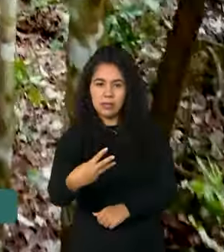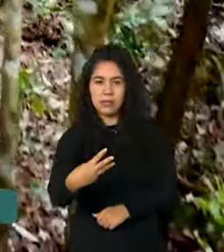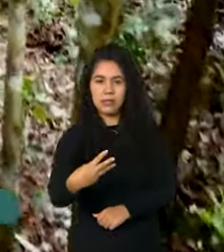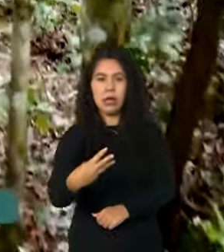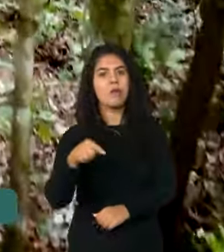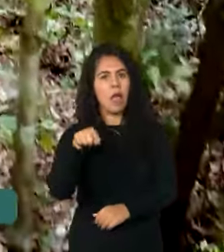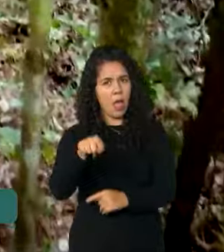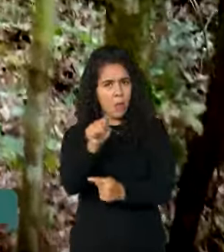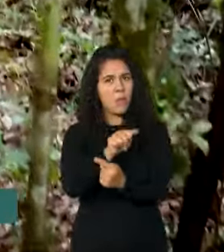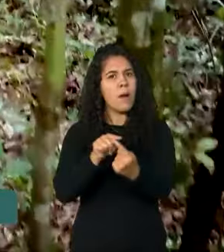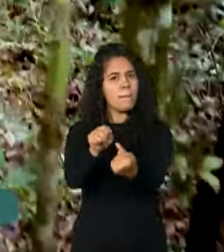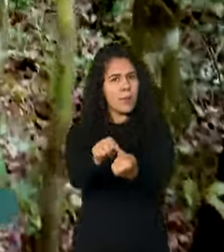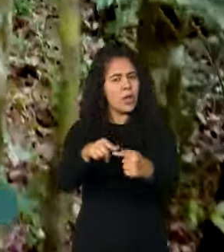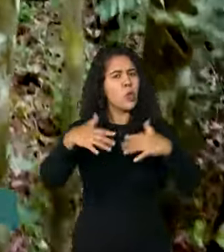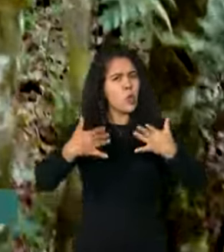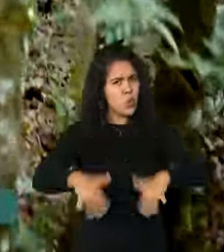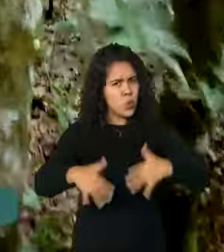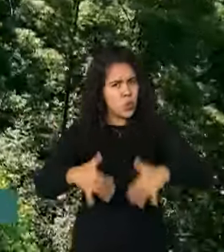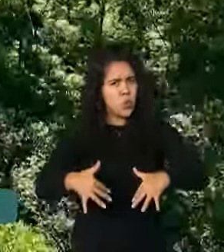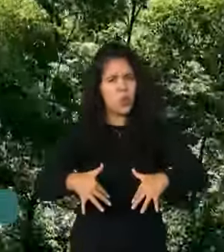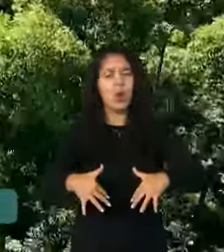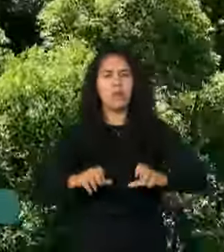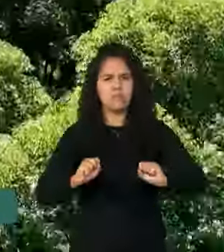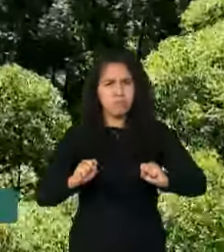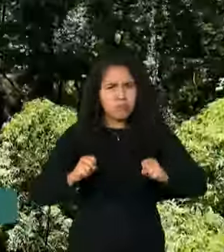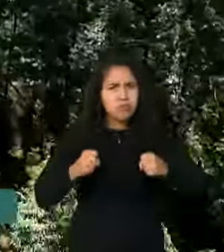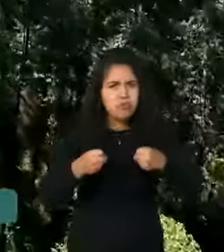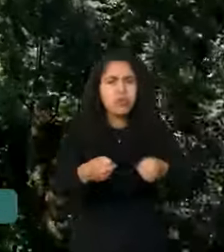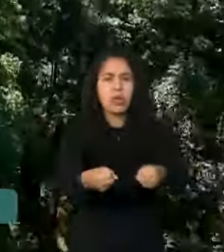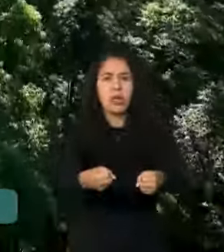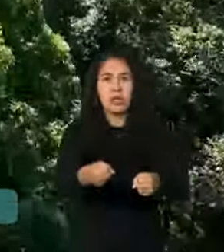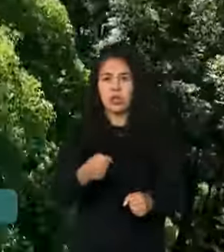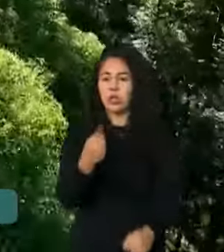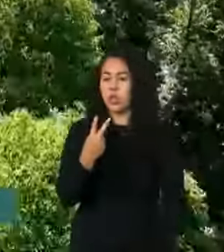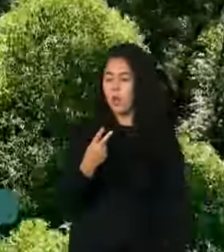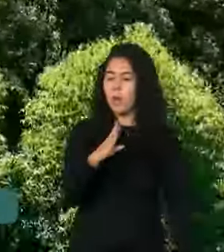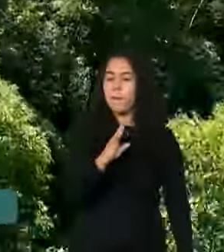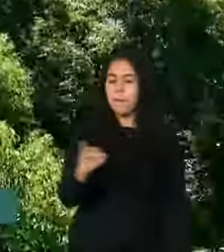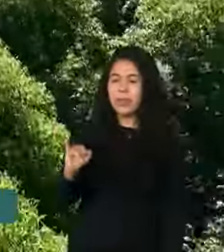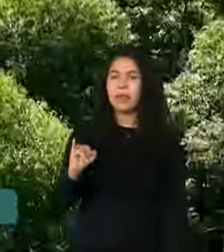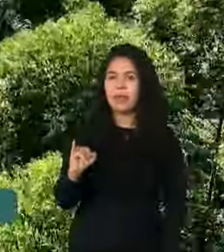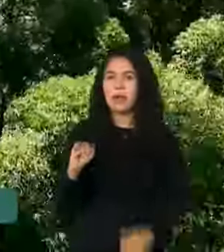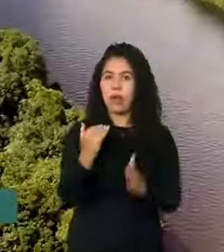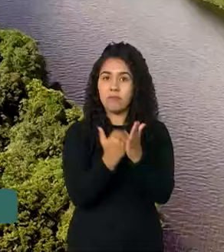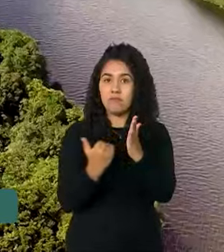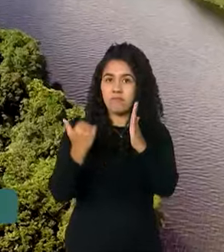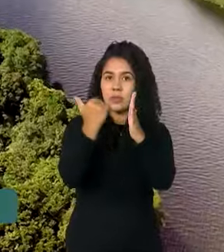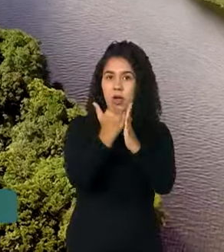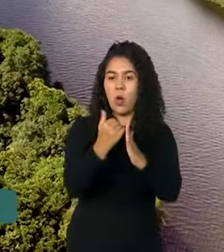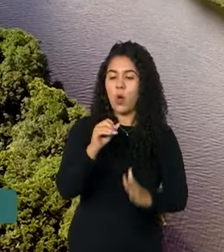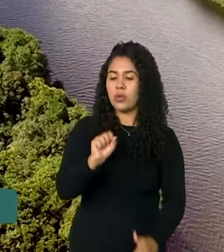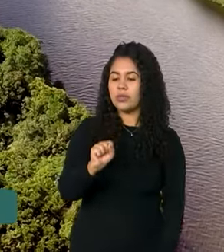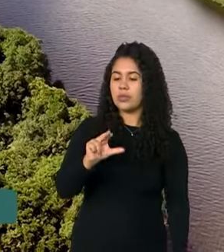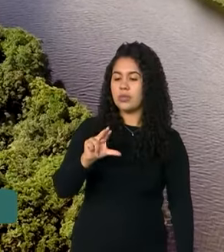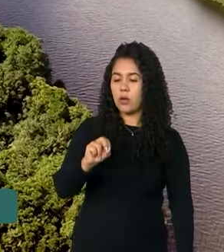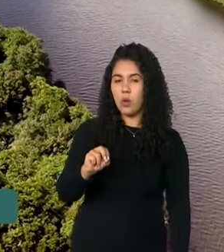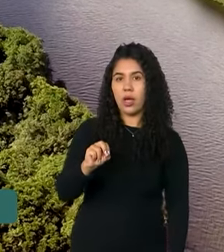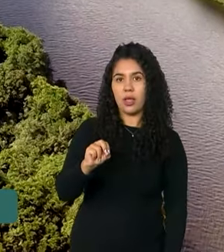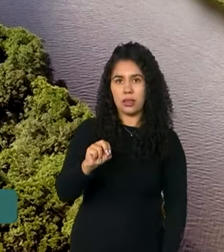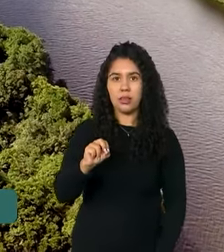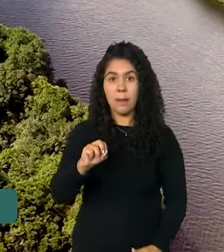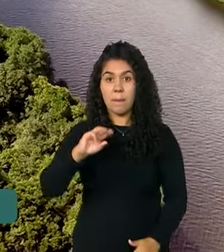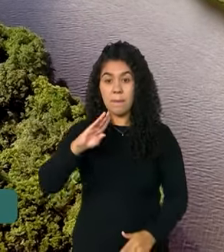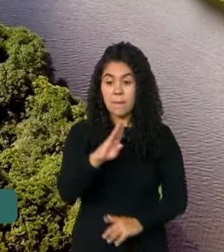ousada sair de 2 bilhões para 850 milhões toneladas de CO2